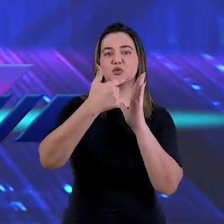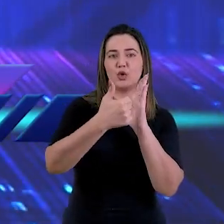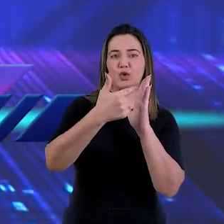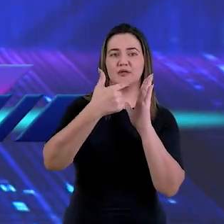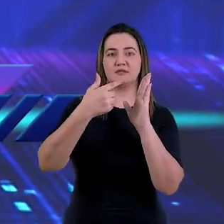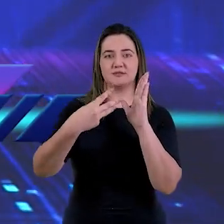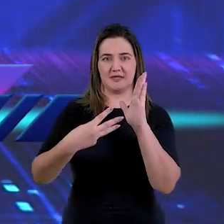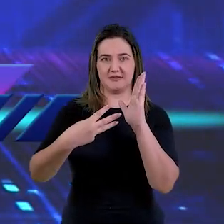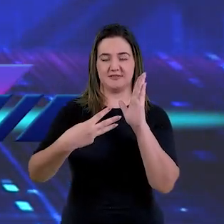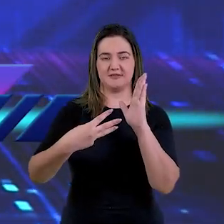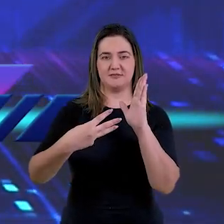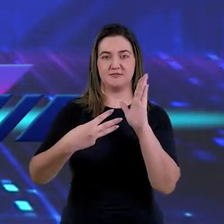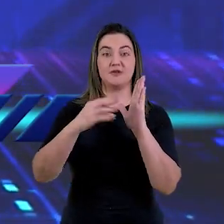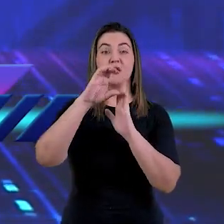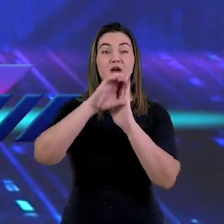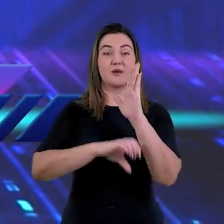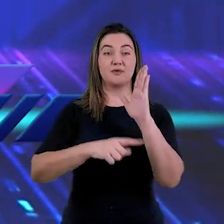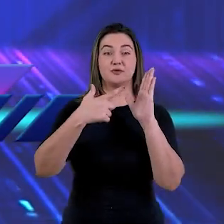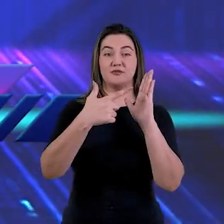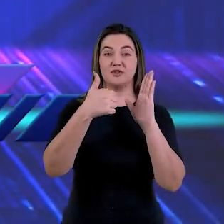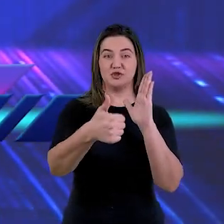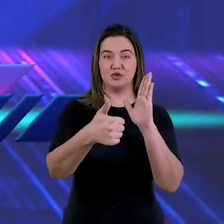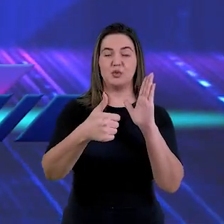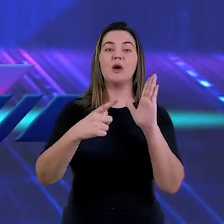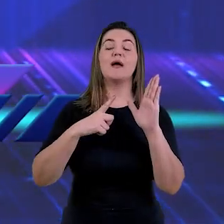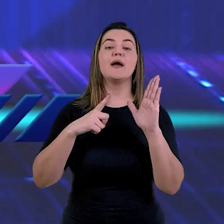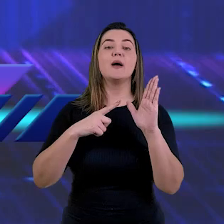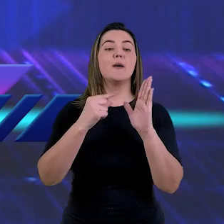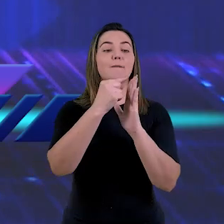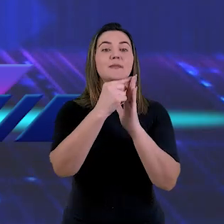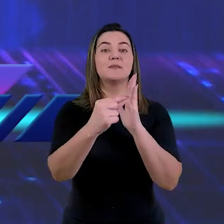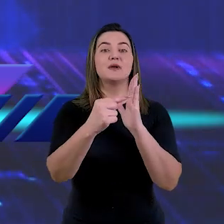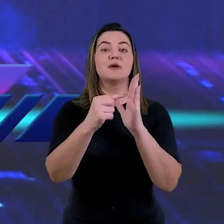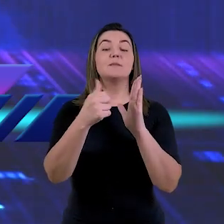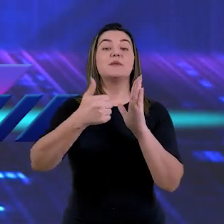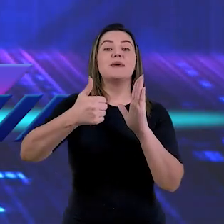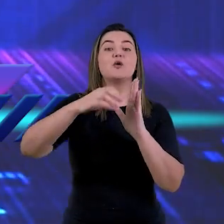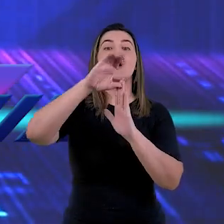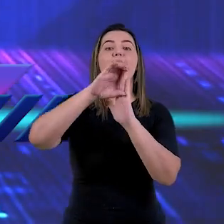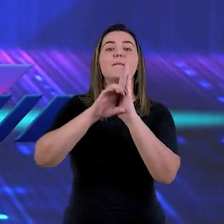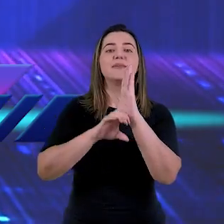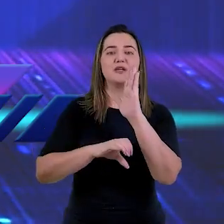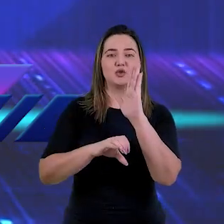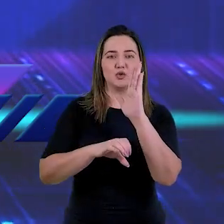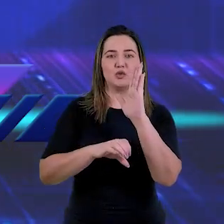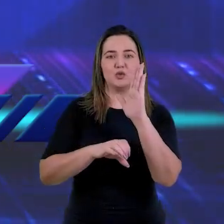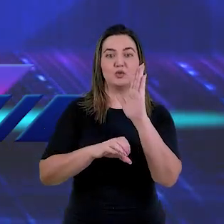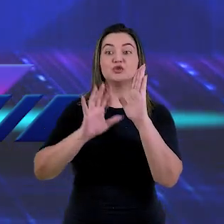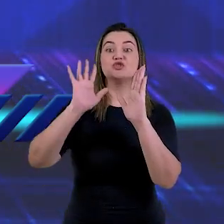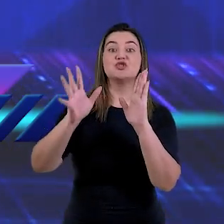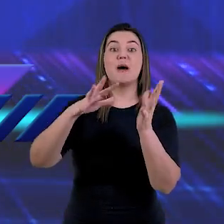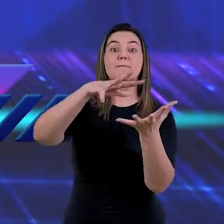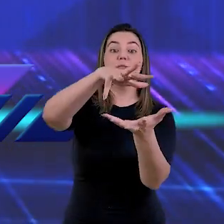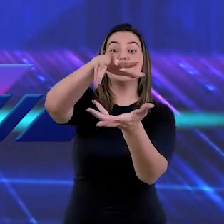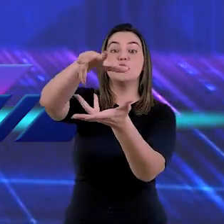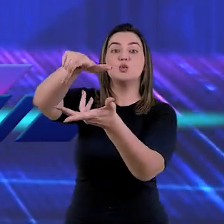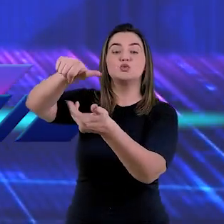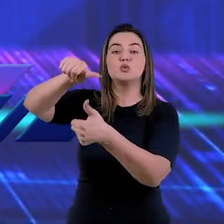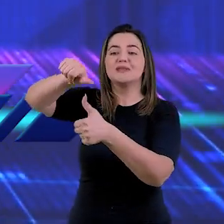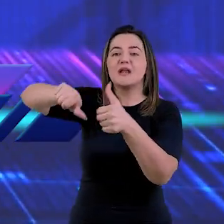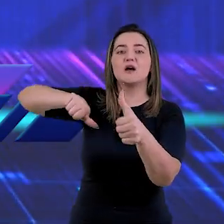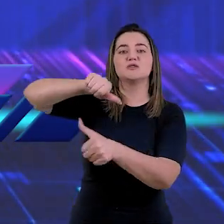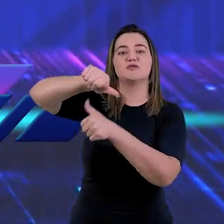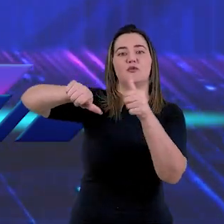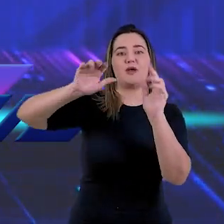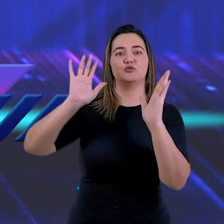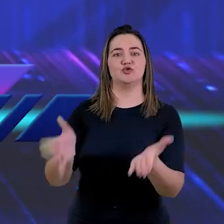2 e 3. O capítulo 21 é o primeiro capítulo da Bíblia do mundo já regenerado,